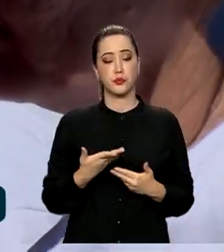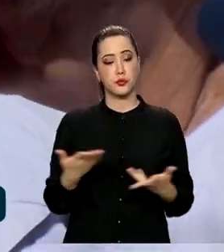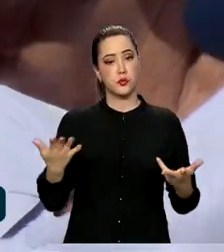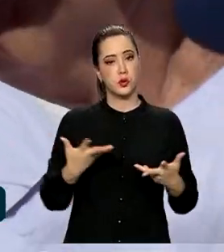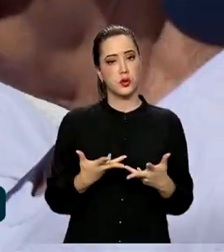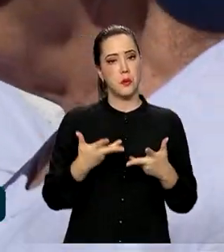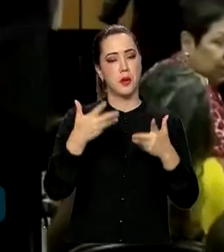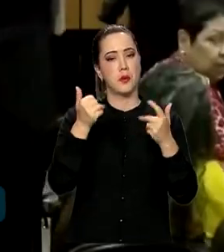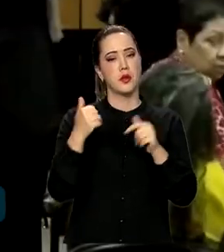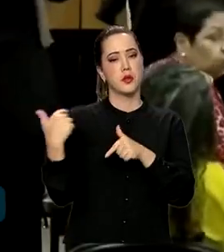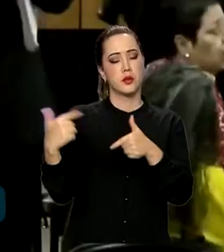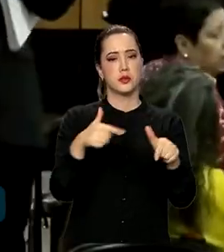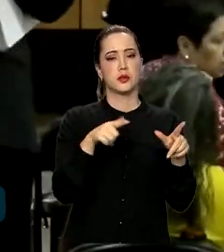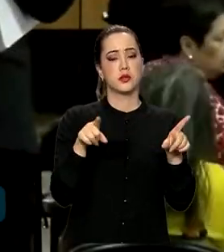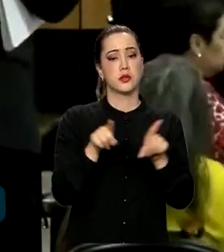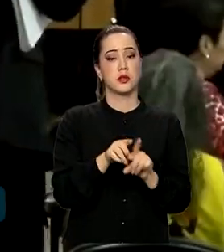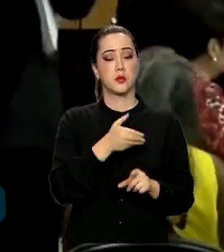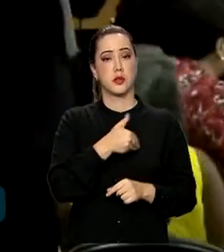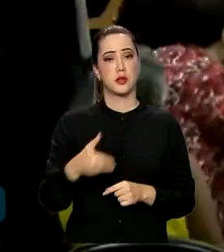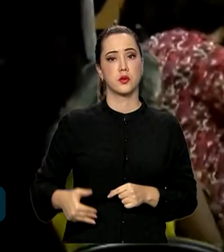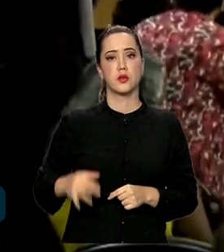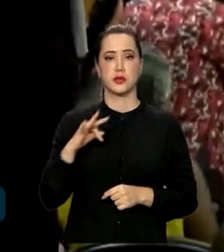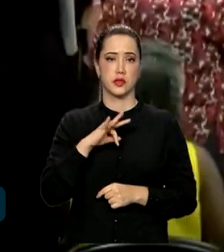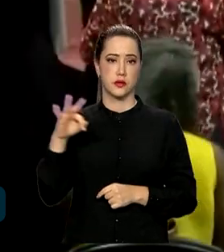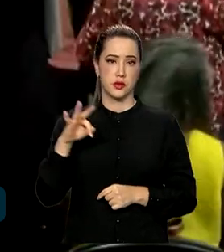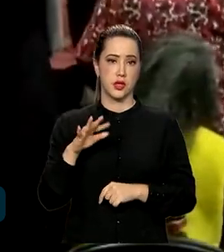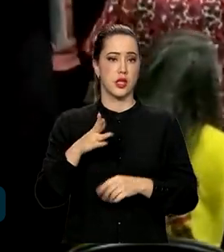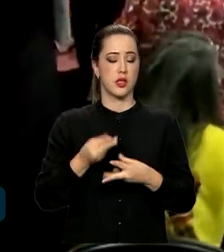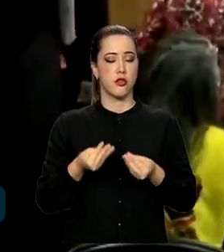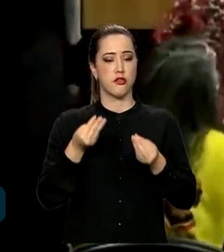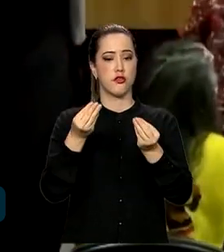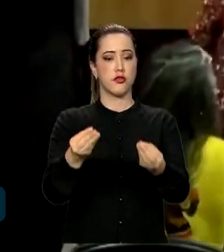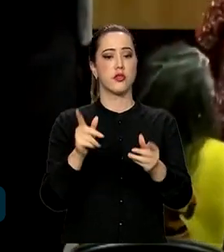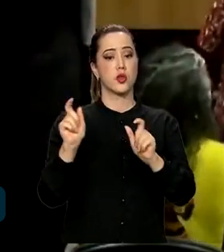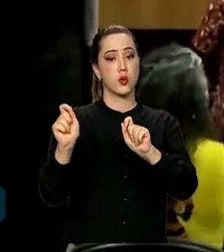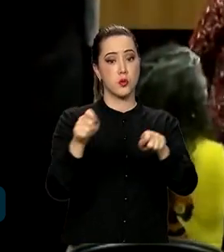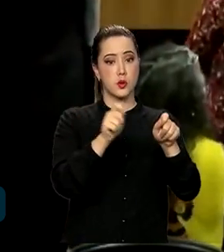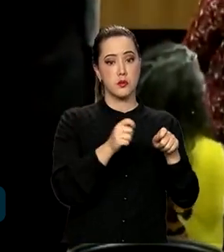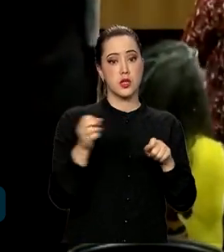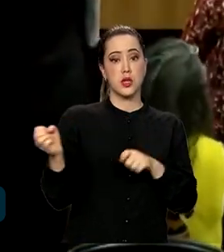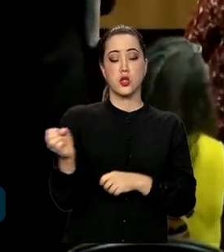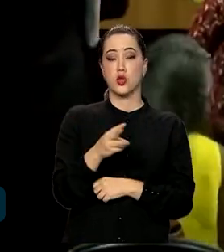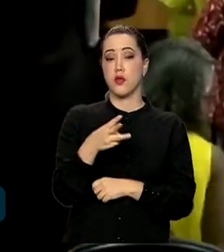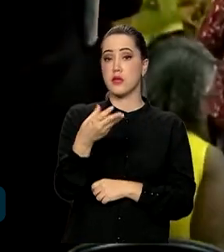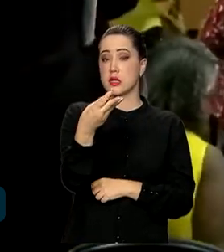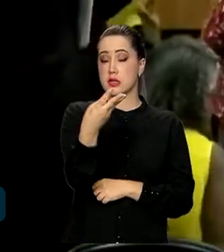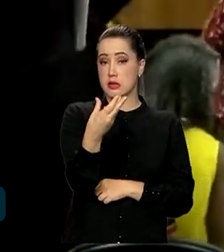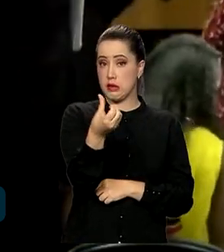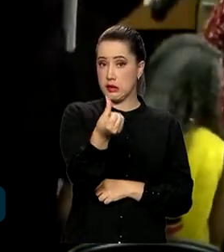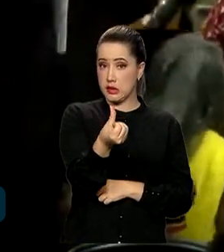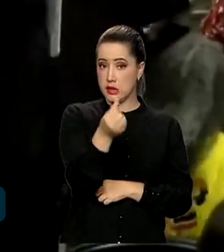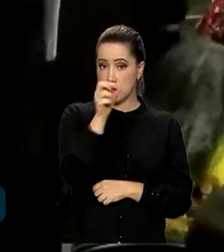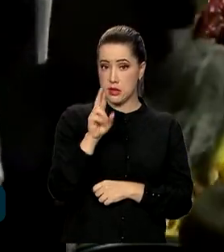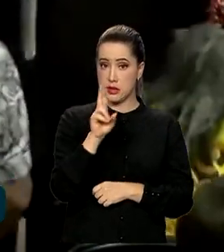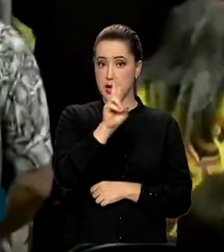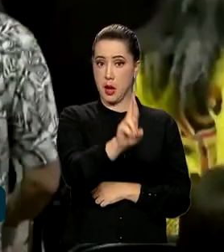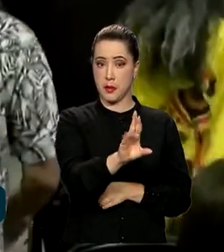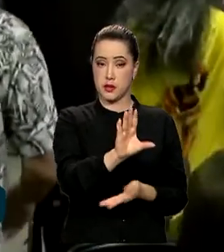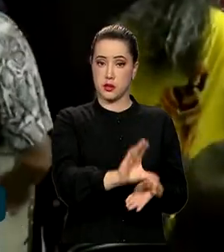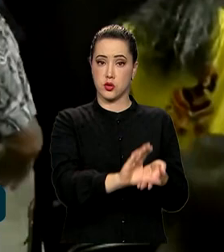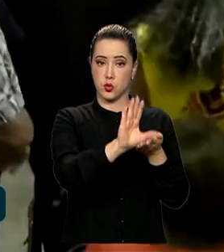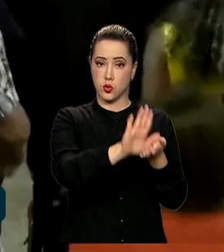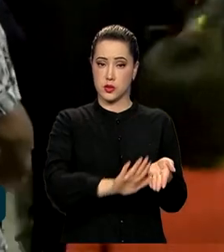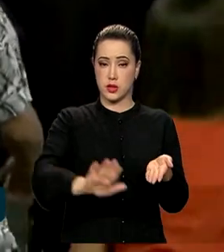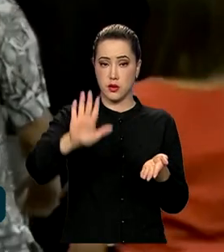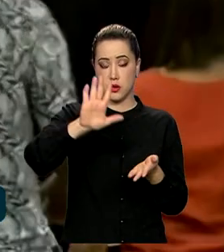reforçar na atuação, o governo federal deu posse a 36 novos integrantes do Conselho Nacional dos Direitos